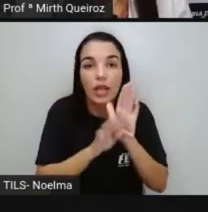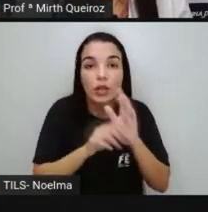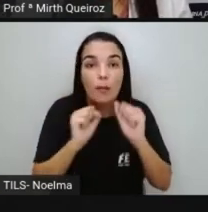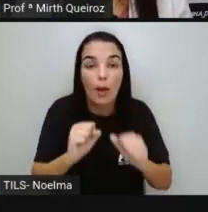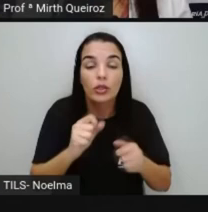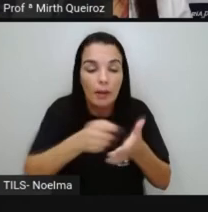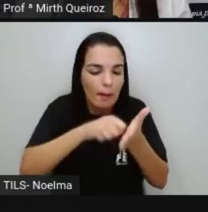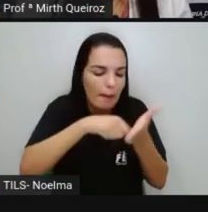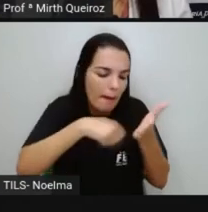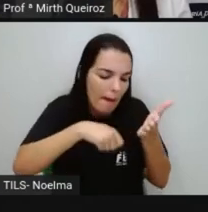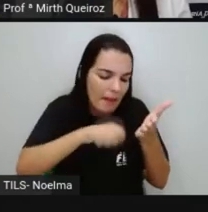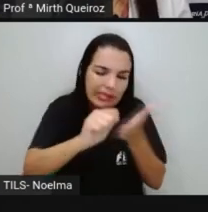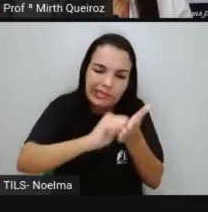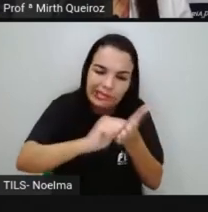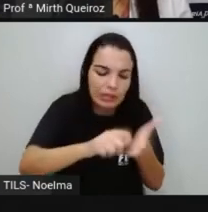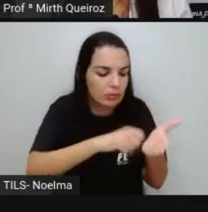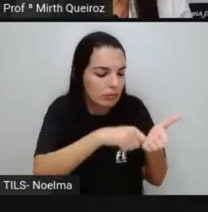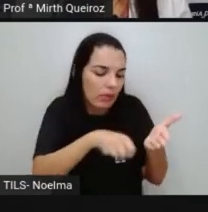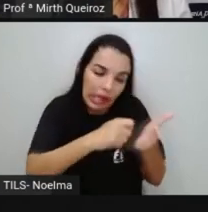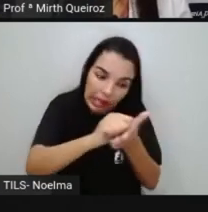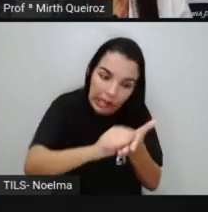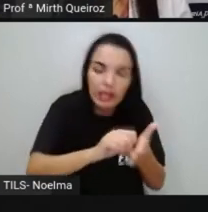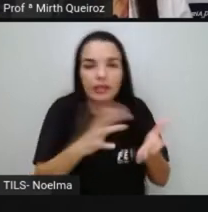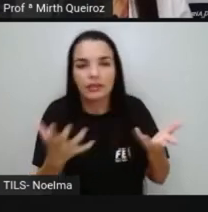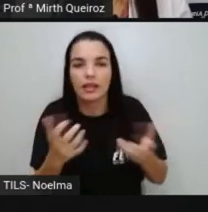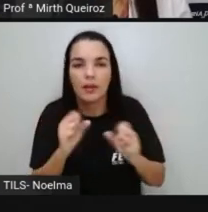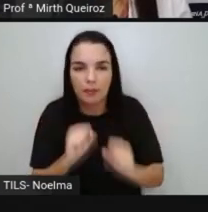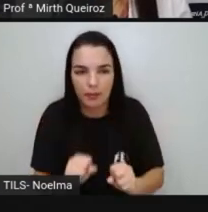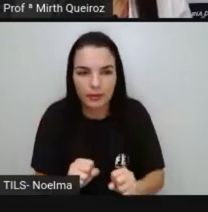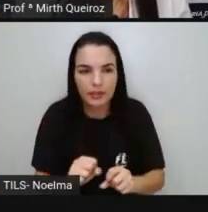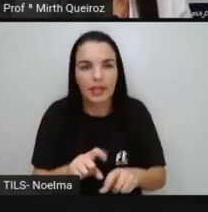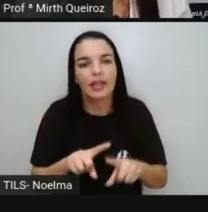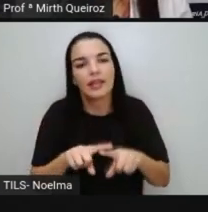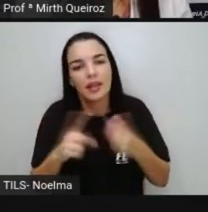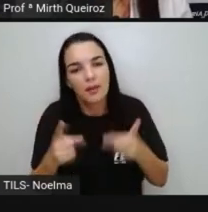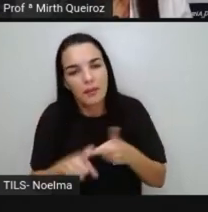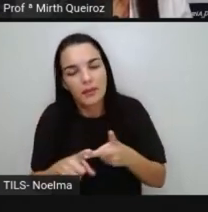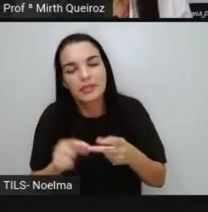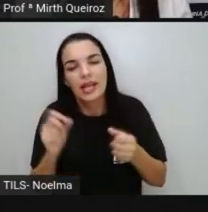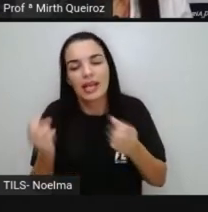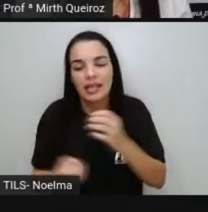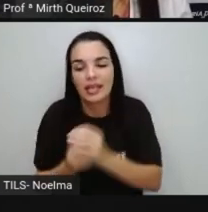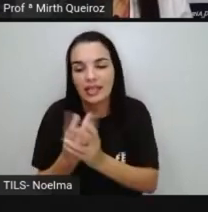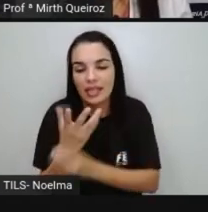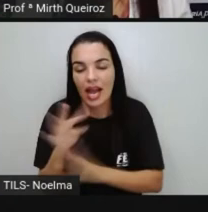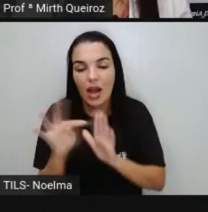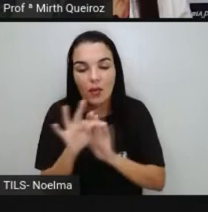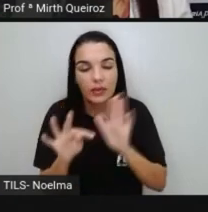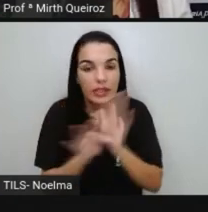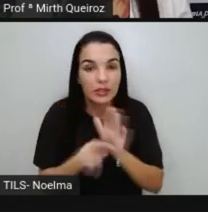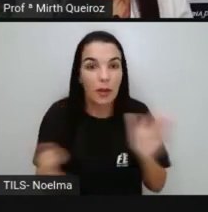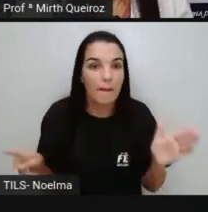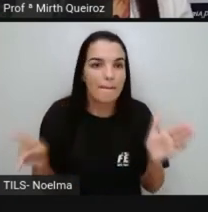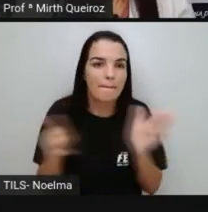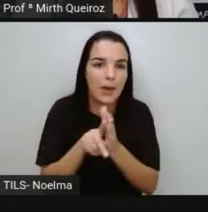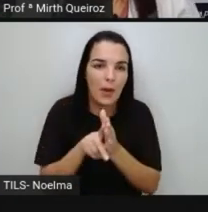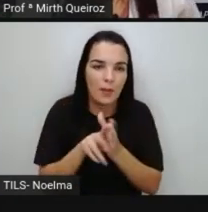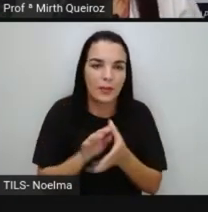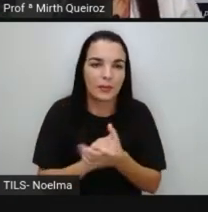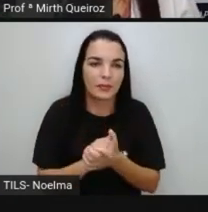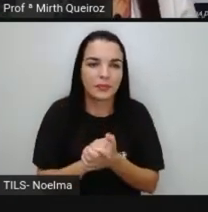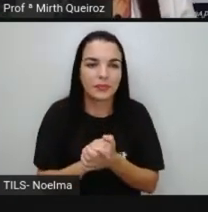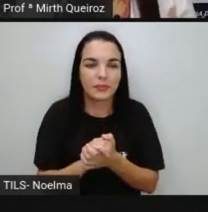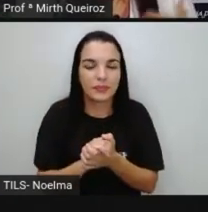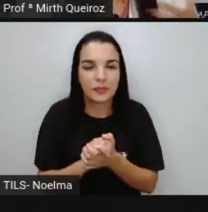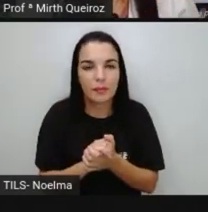é o nosso texto final. Depois que vocês fazem esse rascunho, que é quando você está criando o seu texto, até porque ali vocês